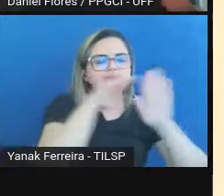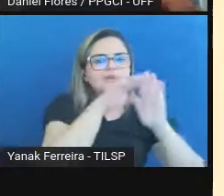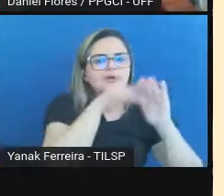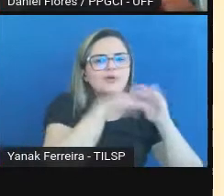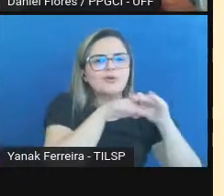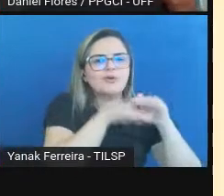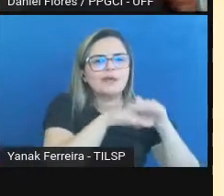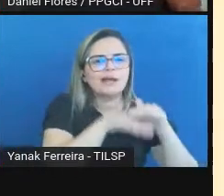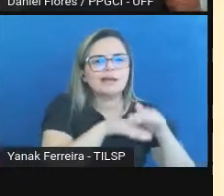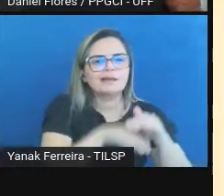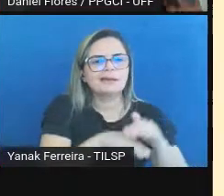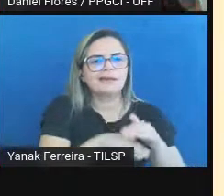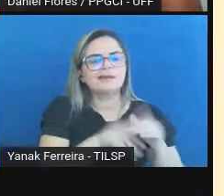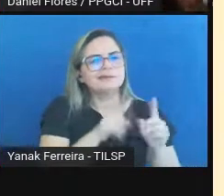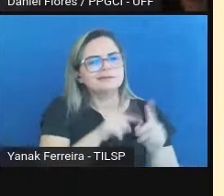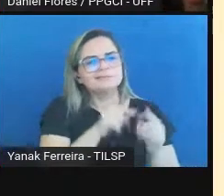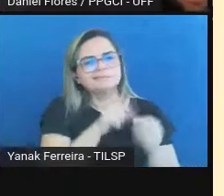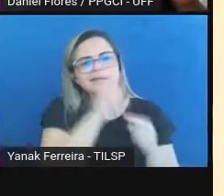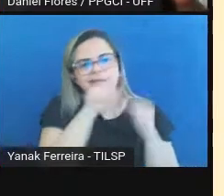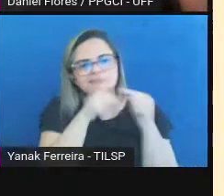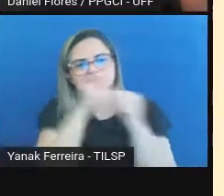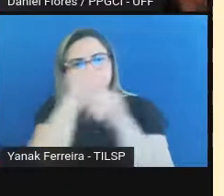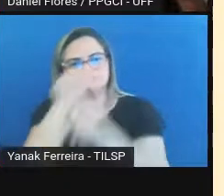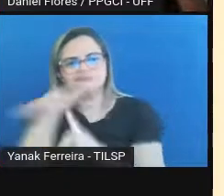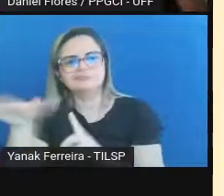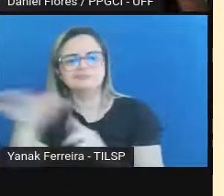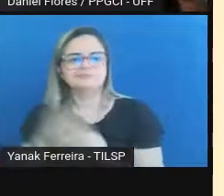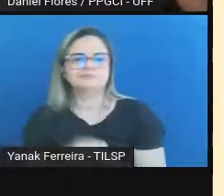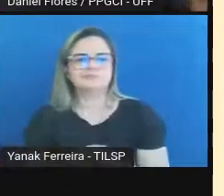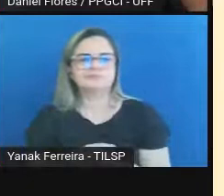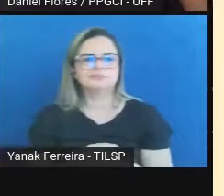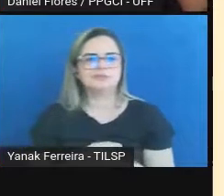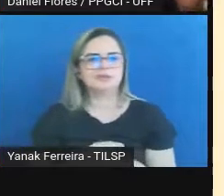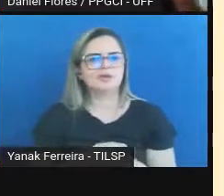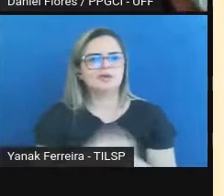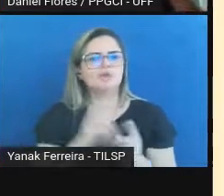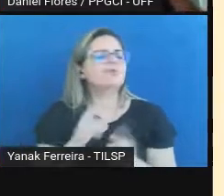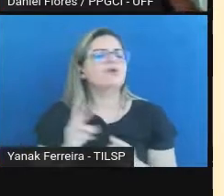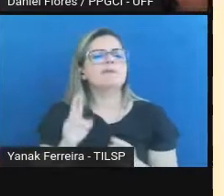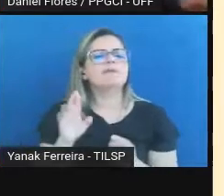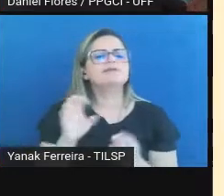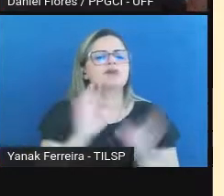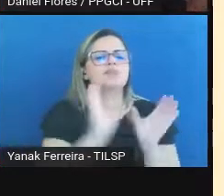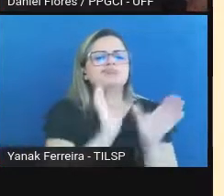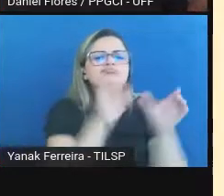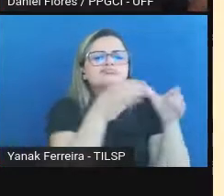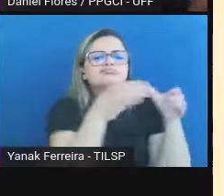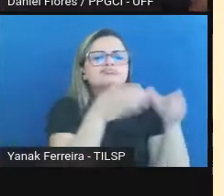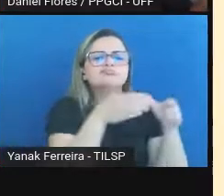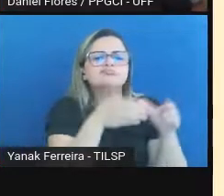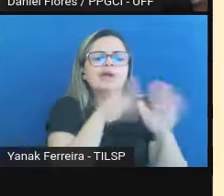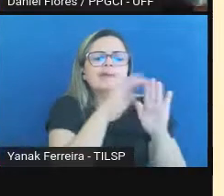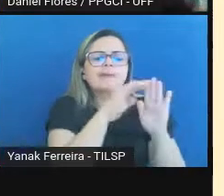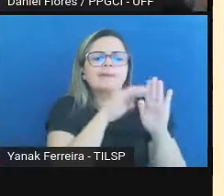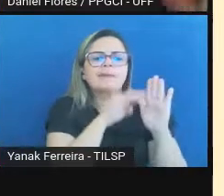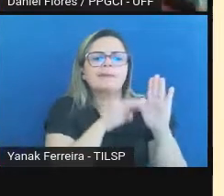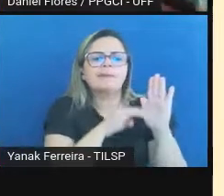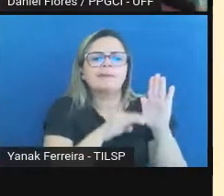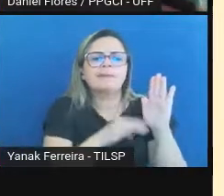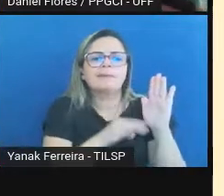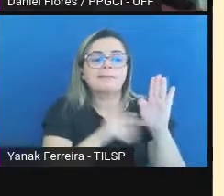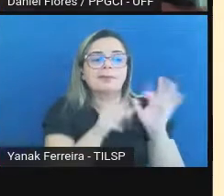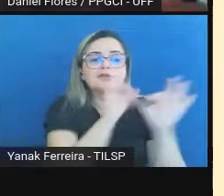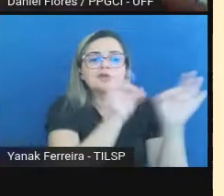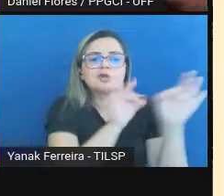digital e distribuí-lo aos usuários. Um repositório digital são coleções de informação digital que podem ser construídas de diferentes